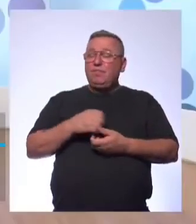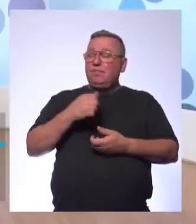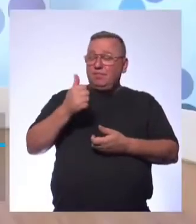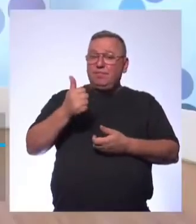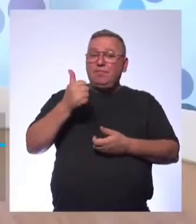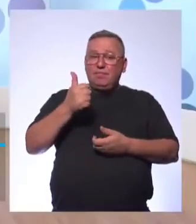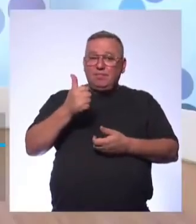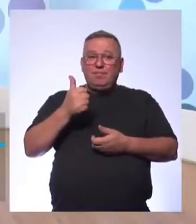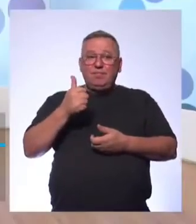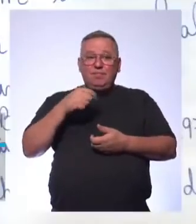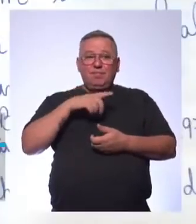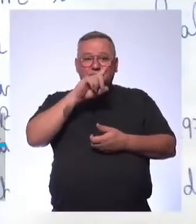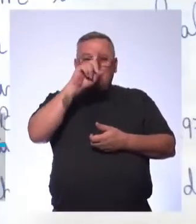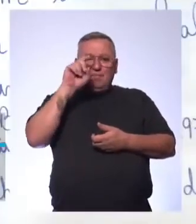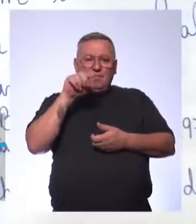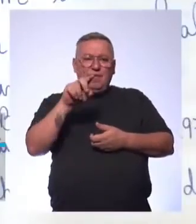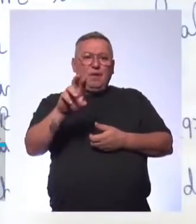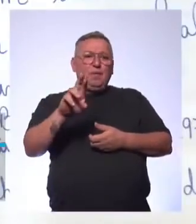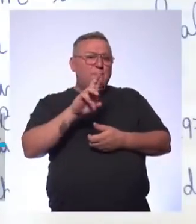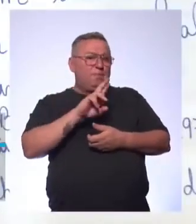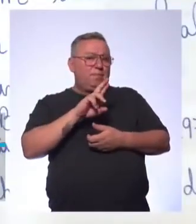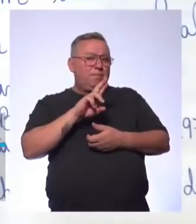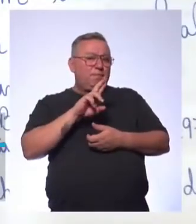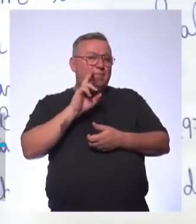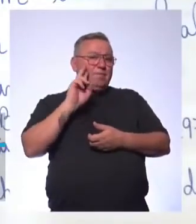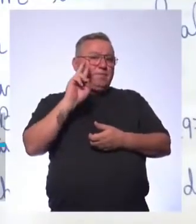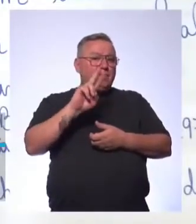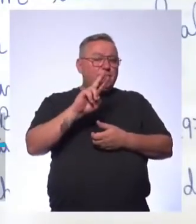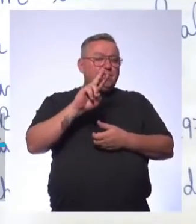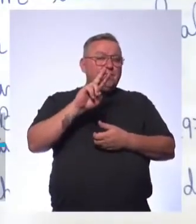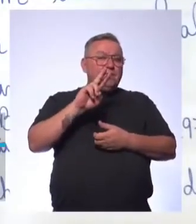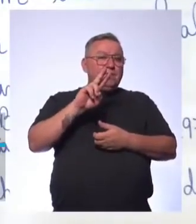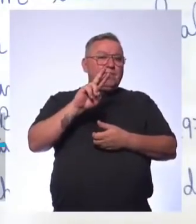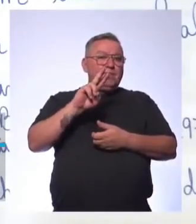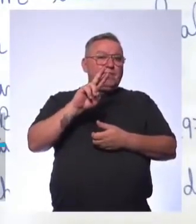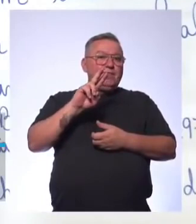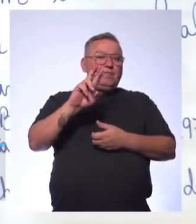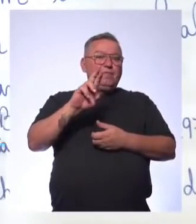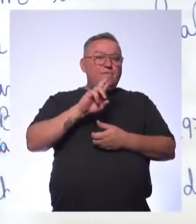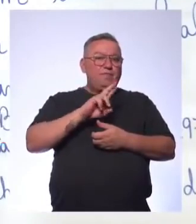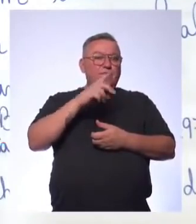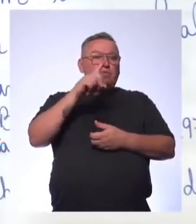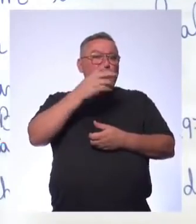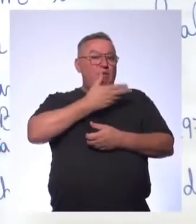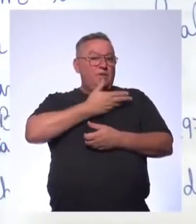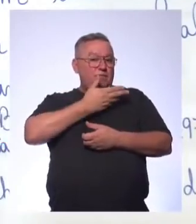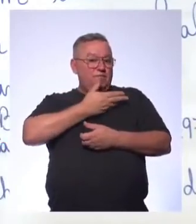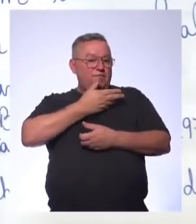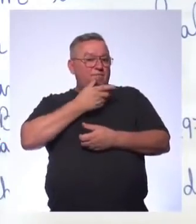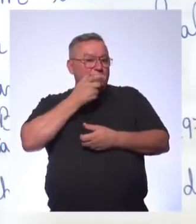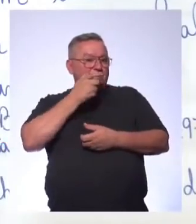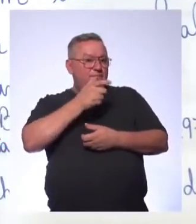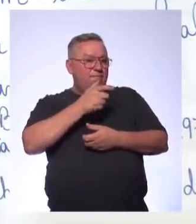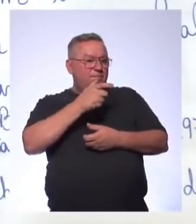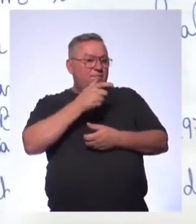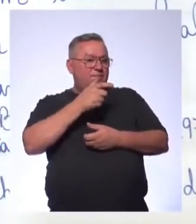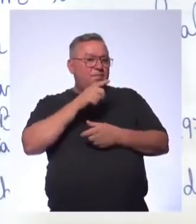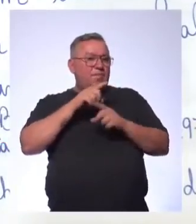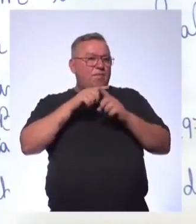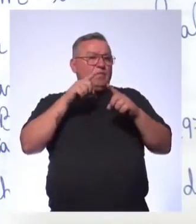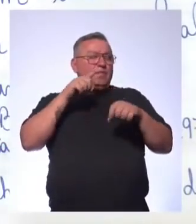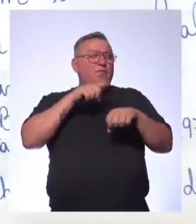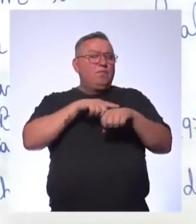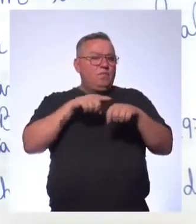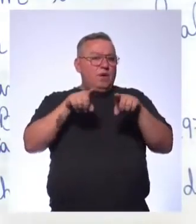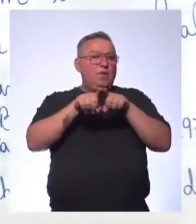Tá na dúvida de como responder? Dá uma olhadinha lá na resposta do seu colega, né? Se tá na dúvida Mas nós